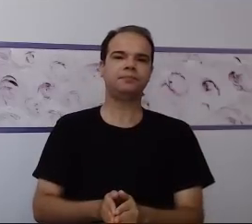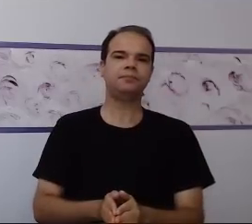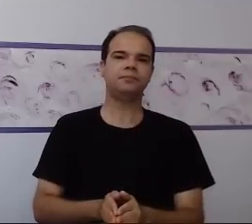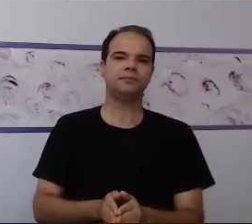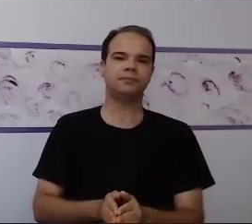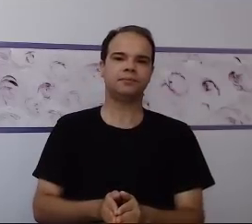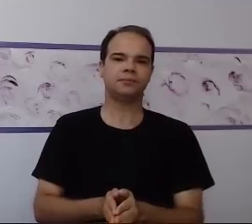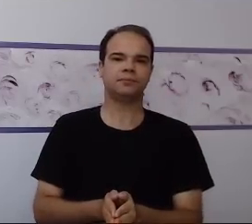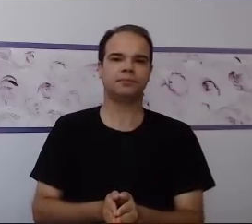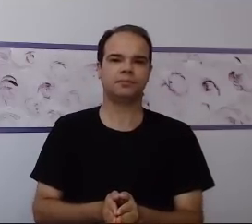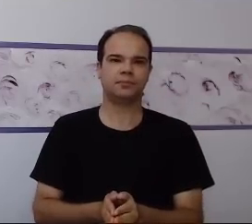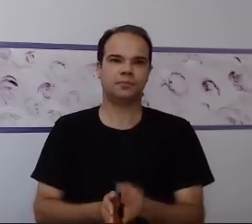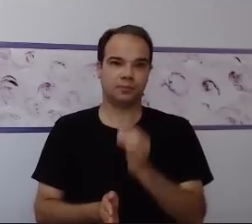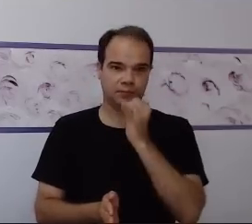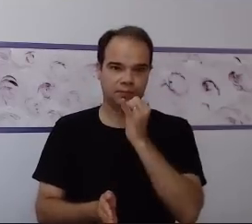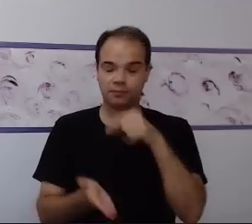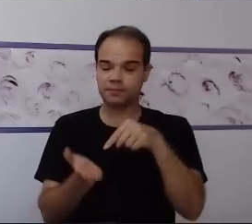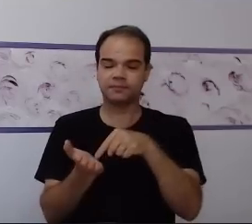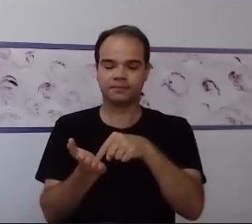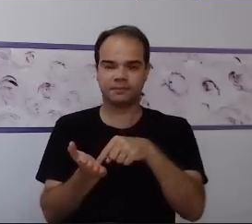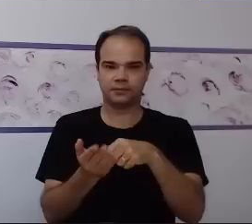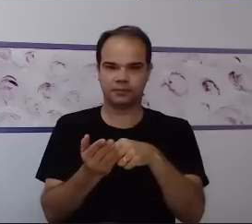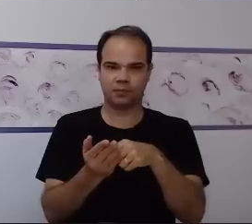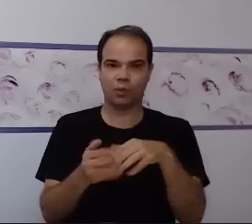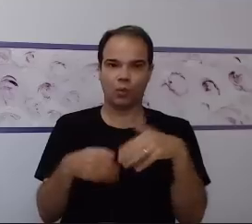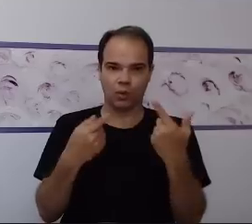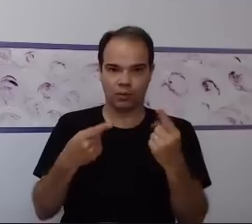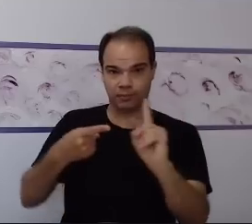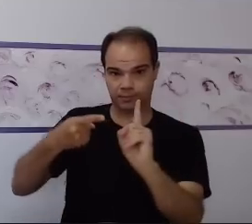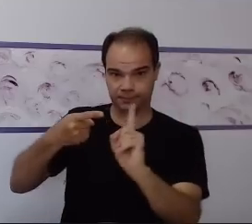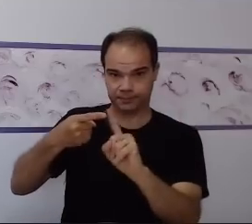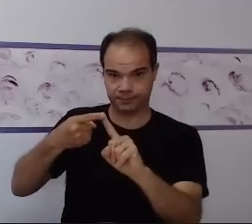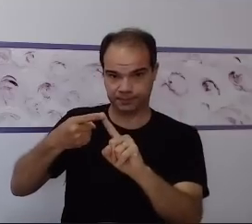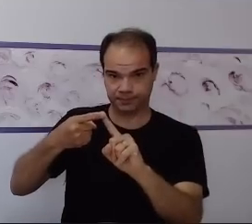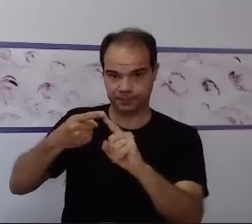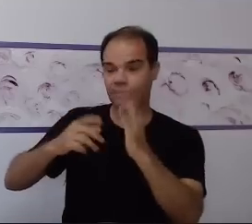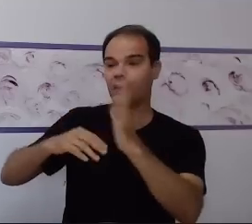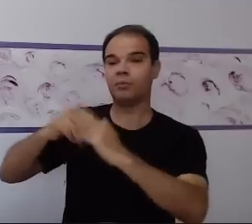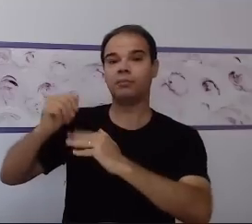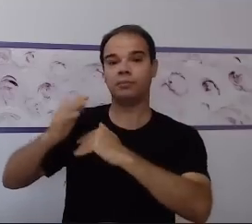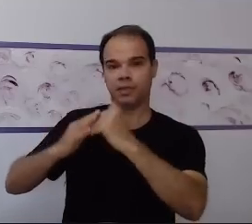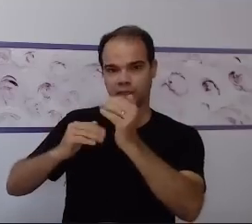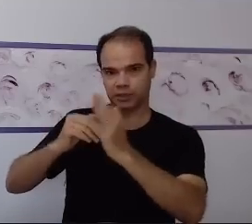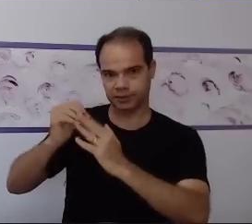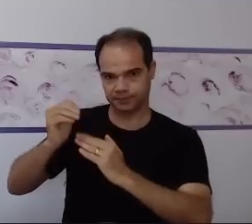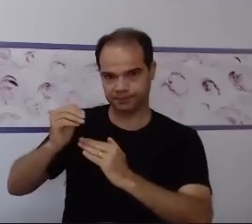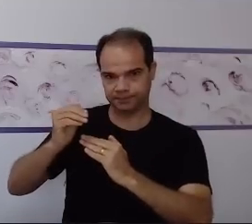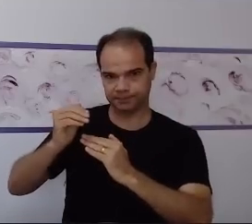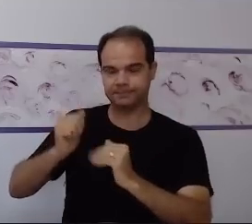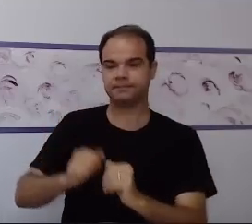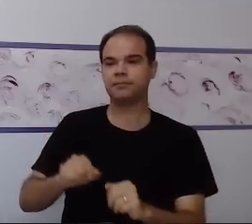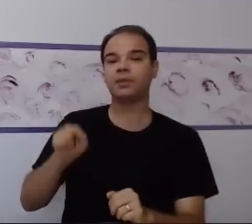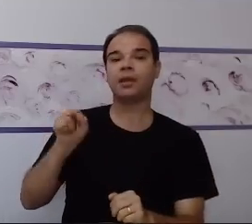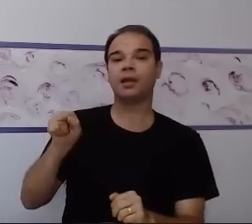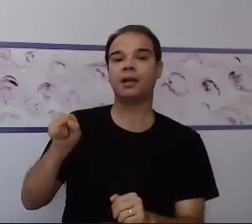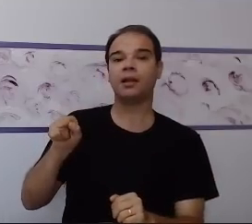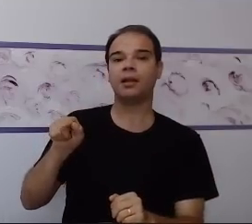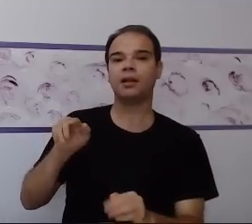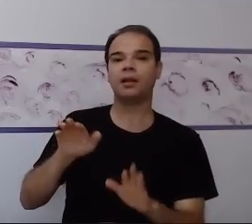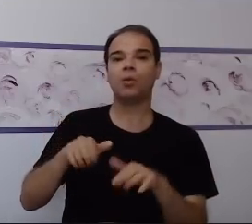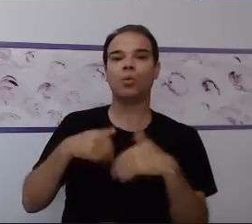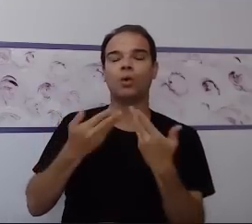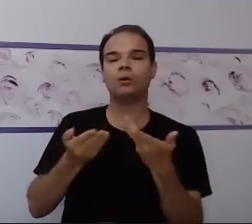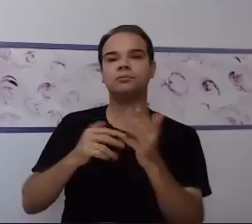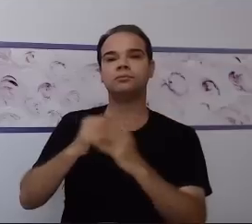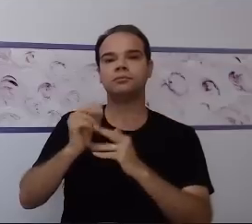ser feitas quando se faz uma adequação. Identificar as habilidades do aluno. Elencar habilidades que